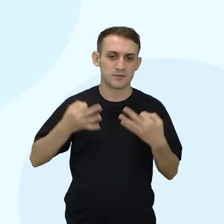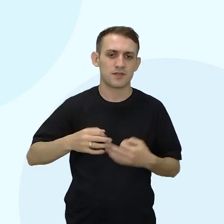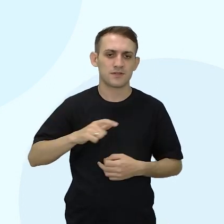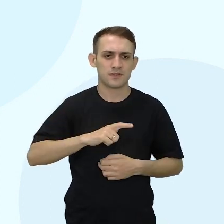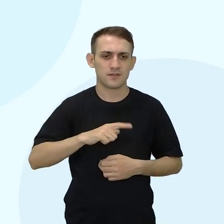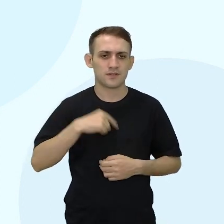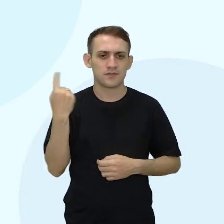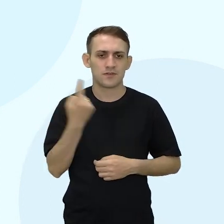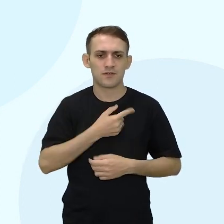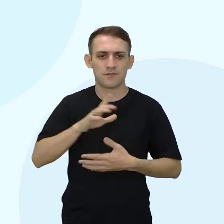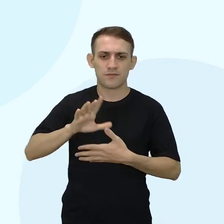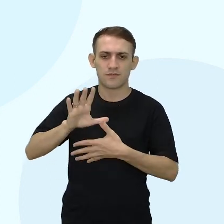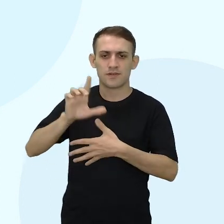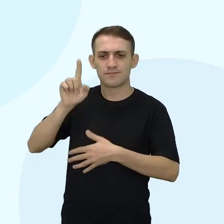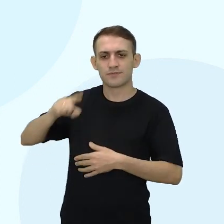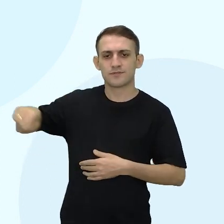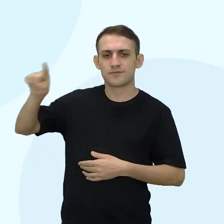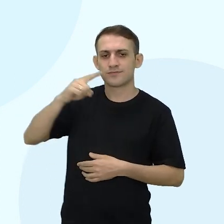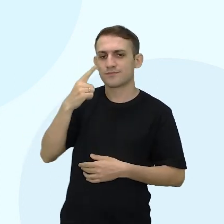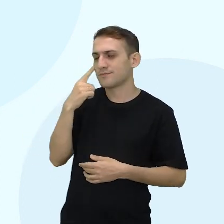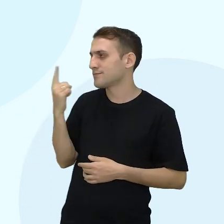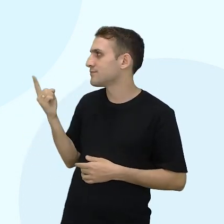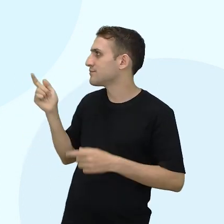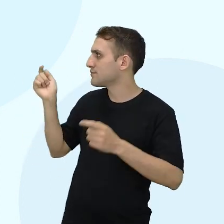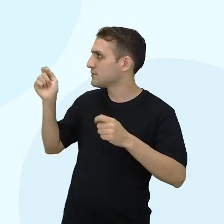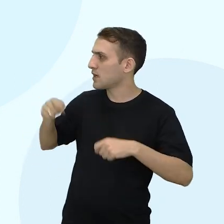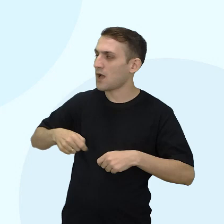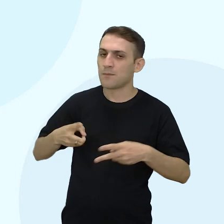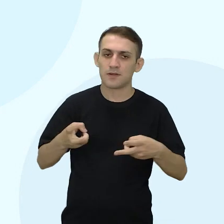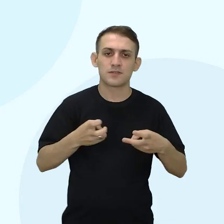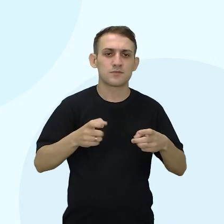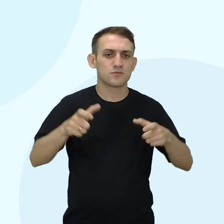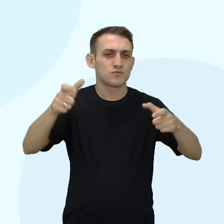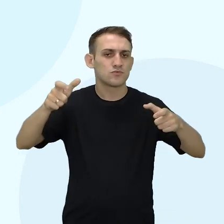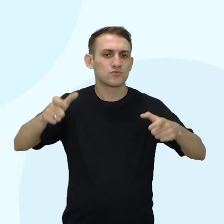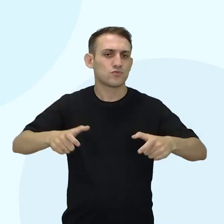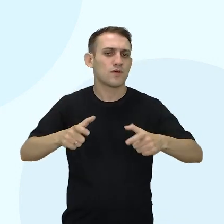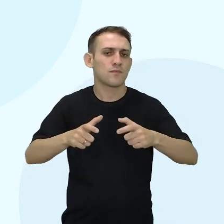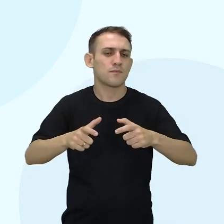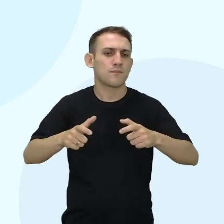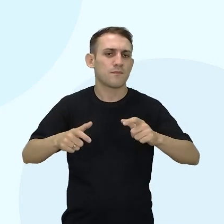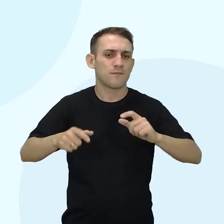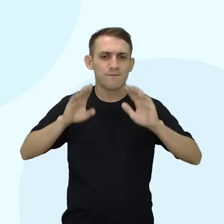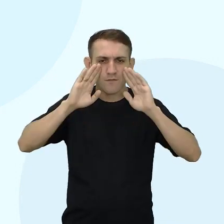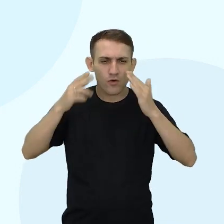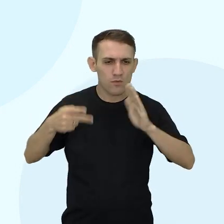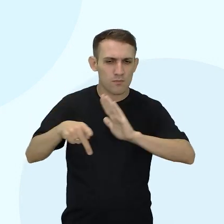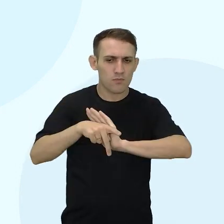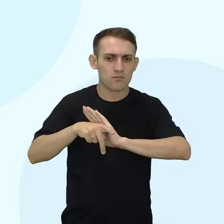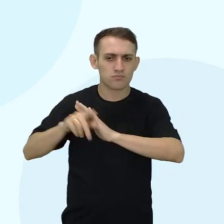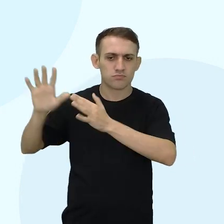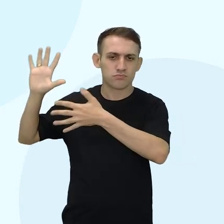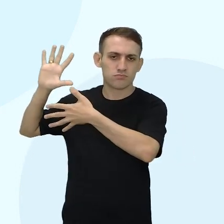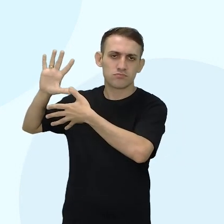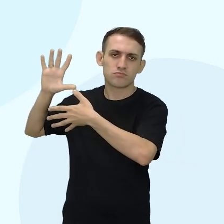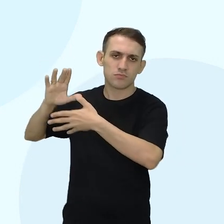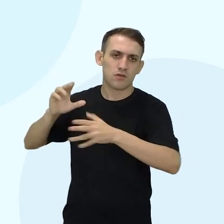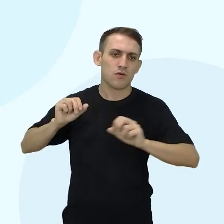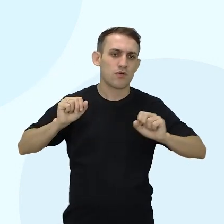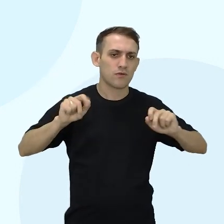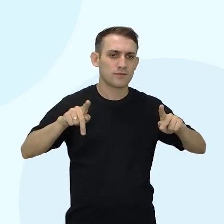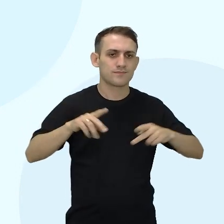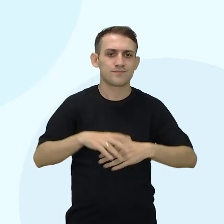gente fez um círculo aí para a gente perceber onde é a maior concentração aí pelo mapa. Muito bem,